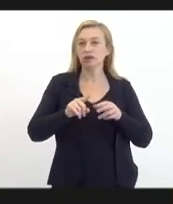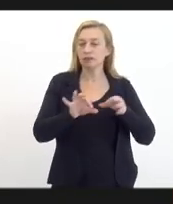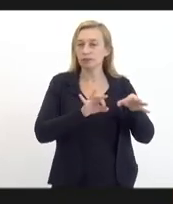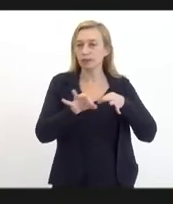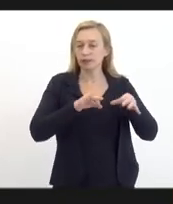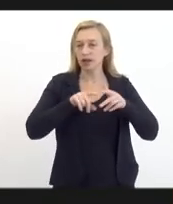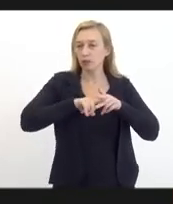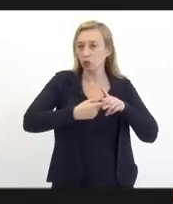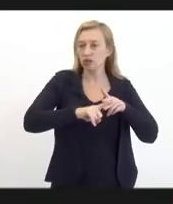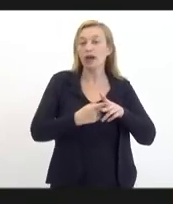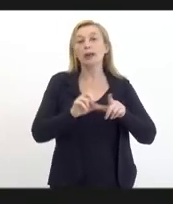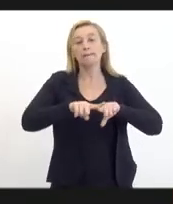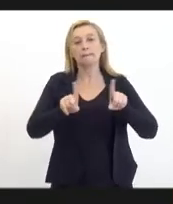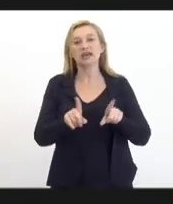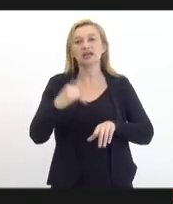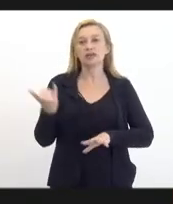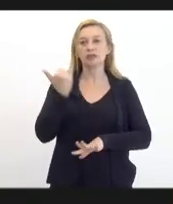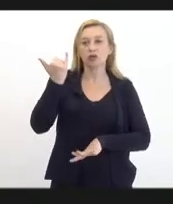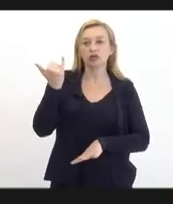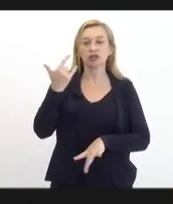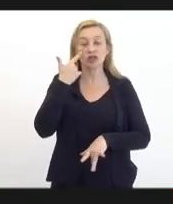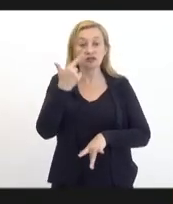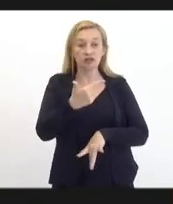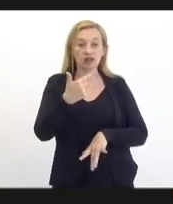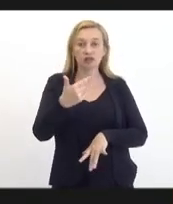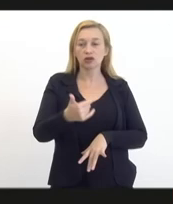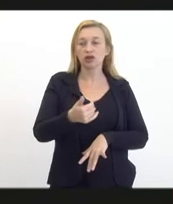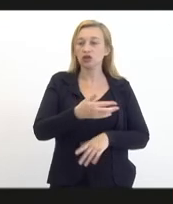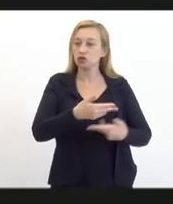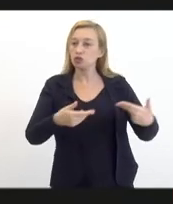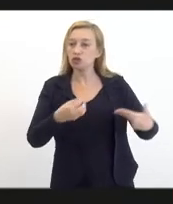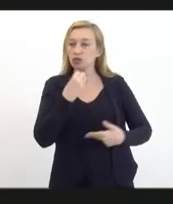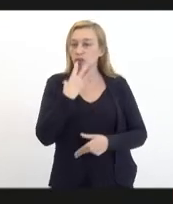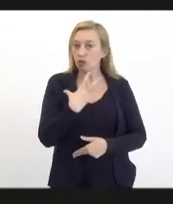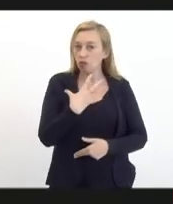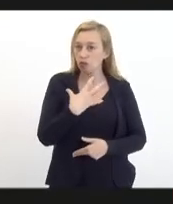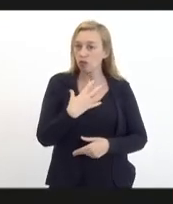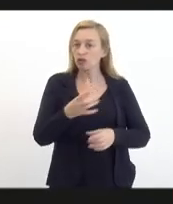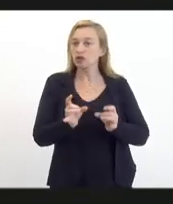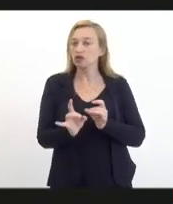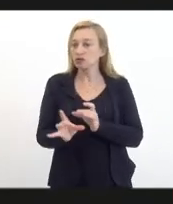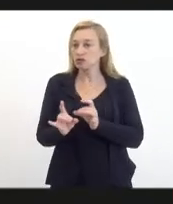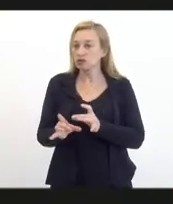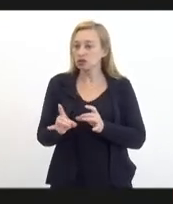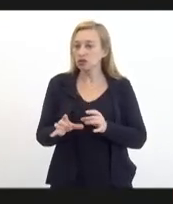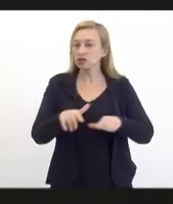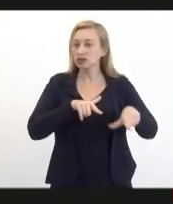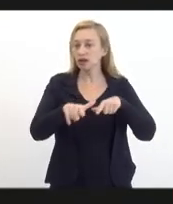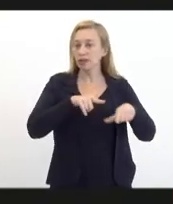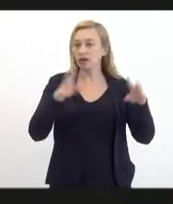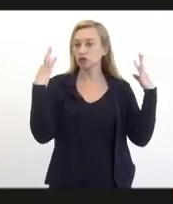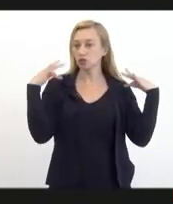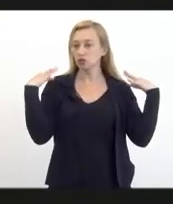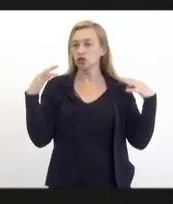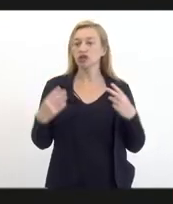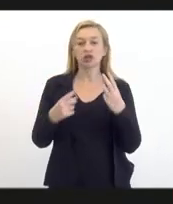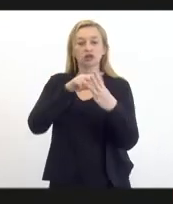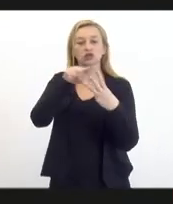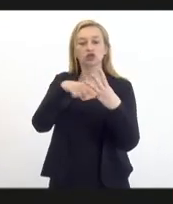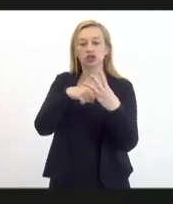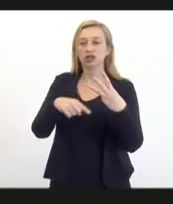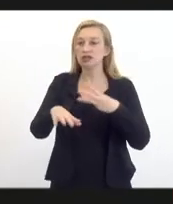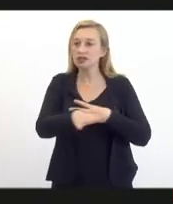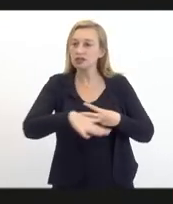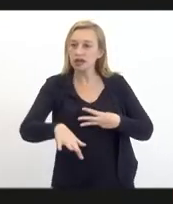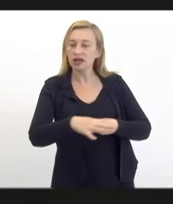importante também a gente começar a destacar os pontos positivos. E comércio, serviço e turismo, os três setores juntos, eles foram responsáveis